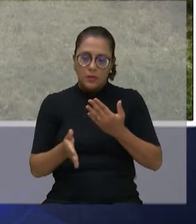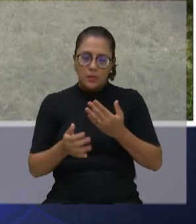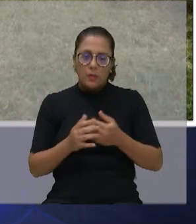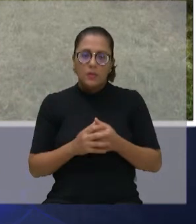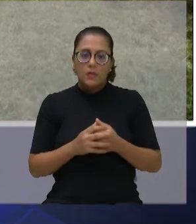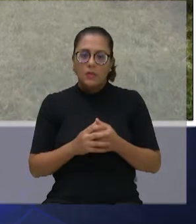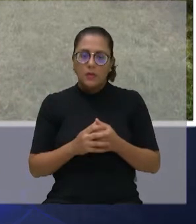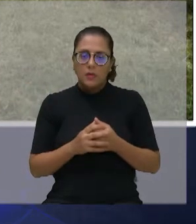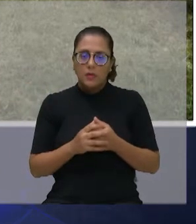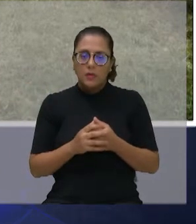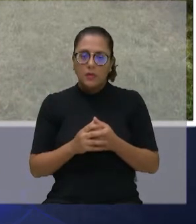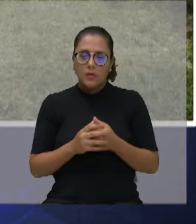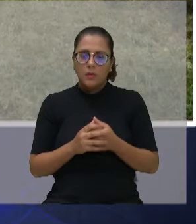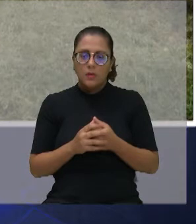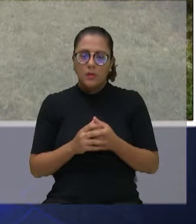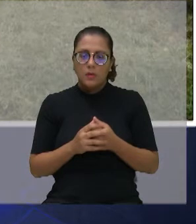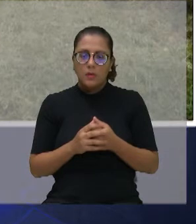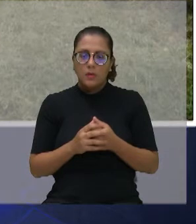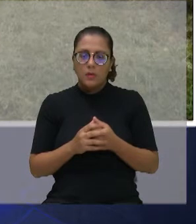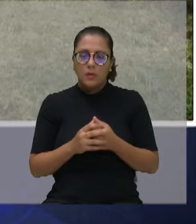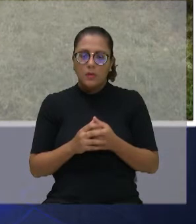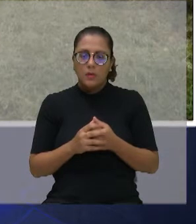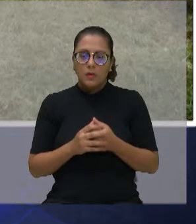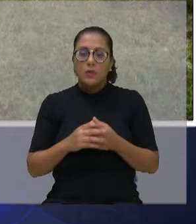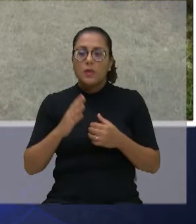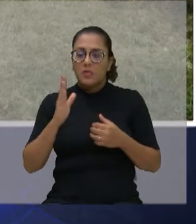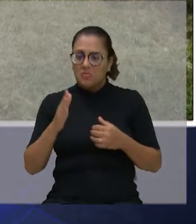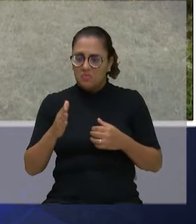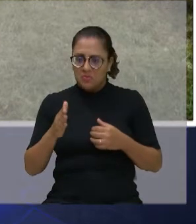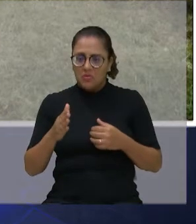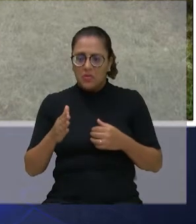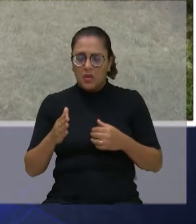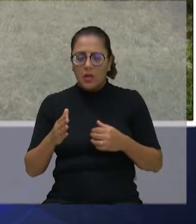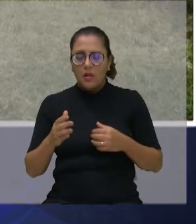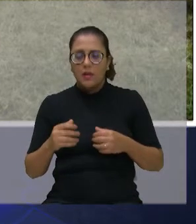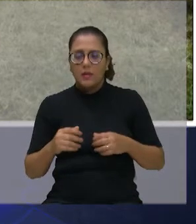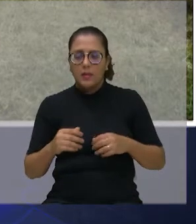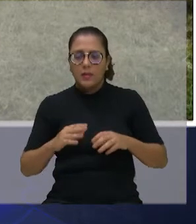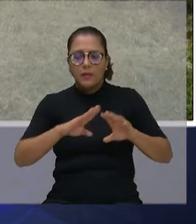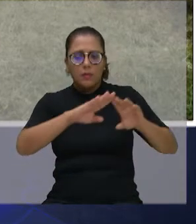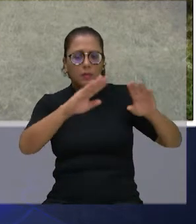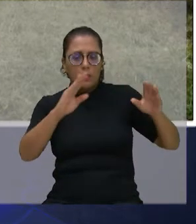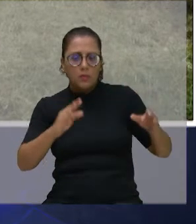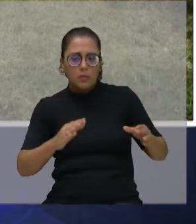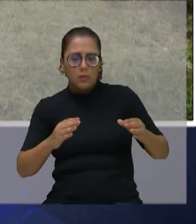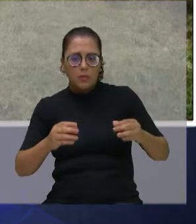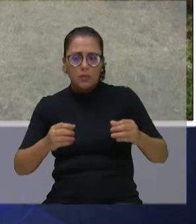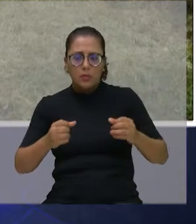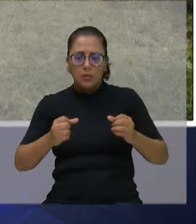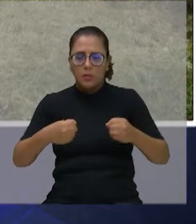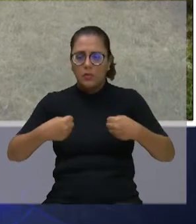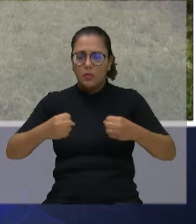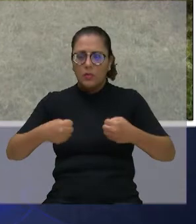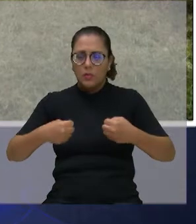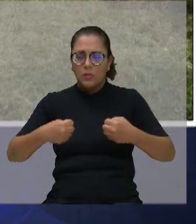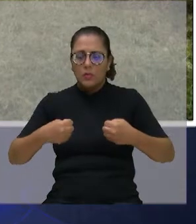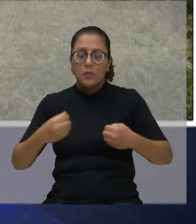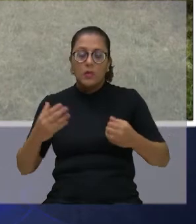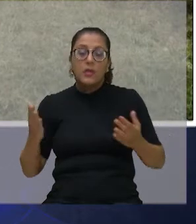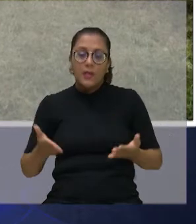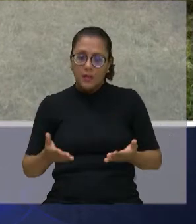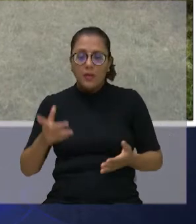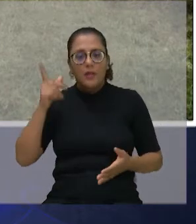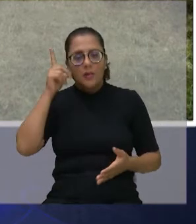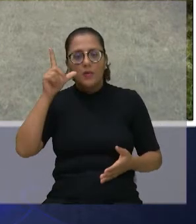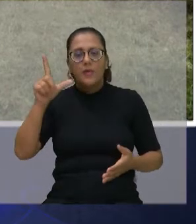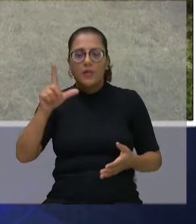uma grande amiga e brigou comigo por causa do ponto de ônibus lá. Duas semanas depois, ela morreu e agora chegou ao ponto de ônibus.